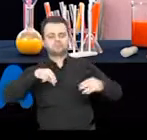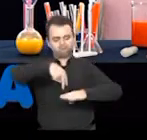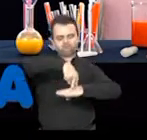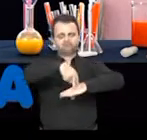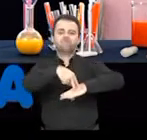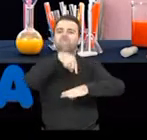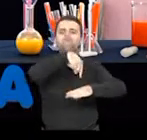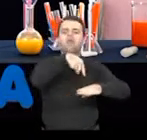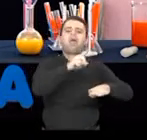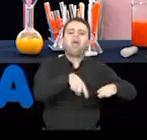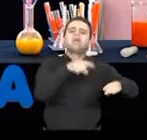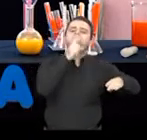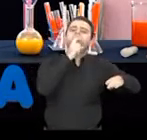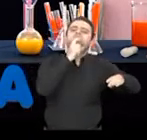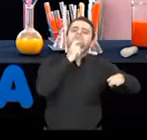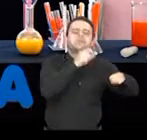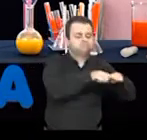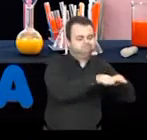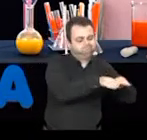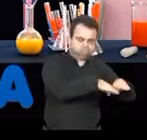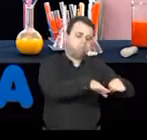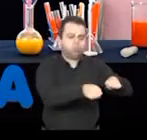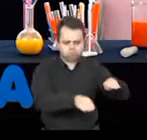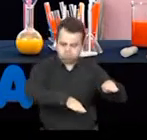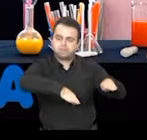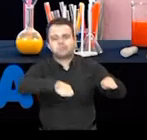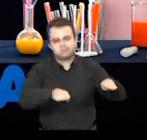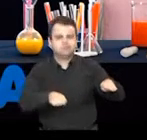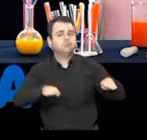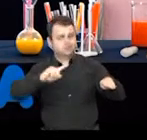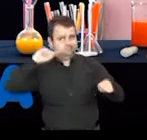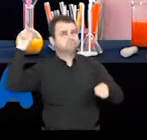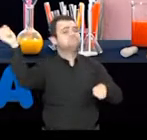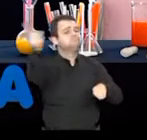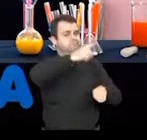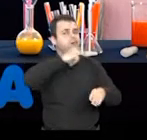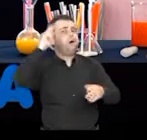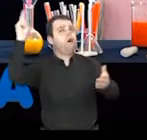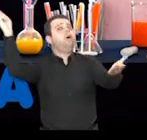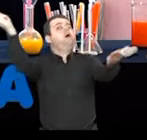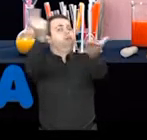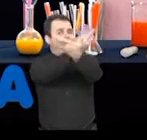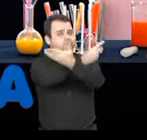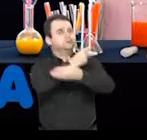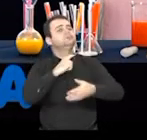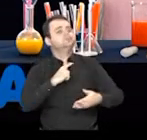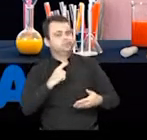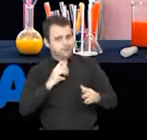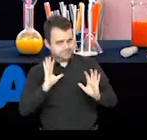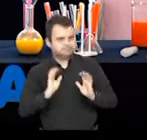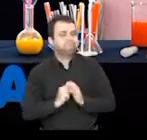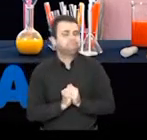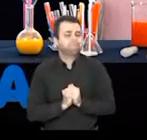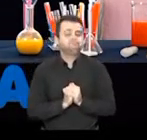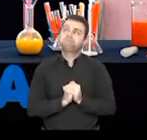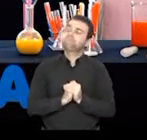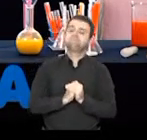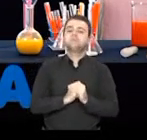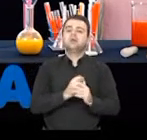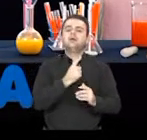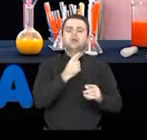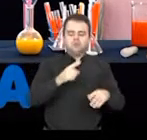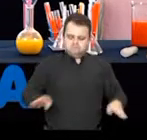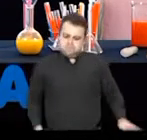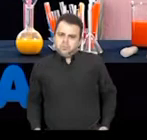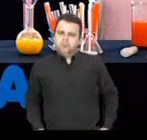cima de um bloco de gelo que se desprendeu porque realmente eu acho que está acontecendo algum descongelamento ali. O primeiro